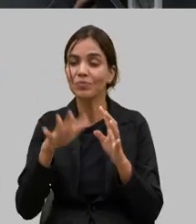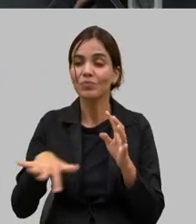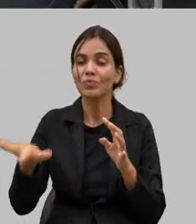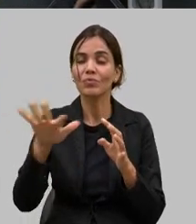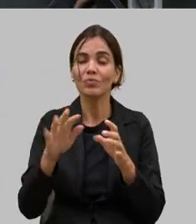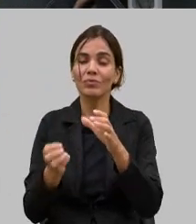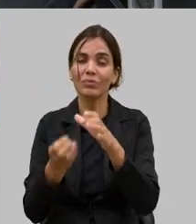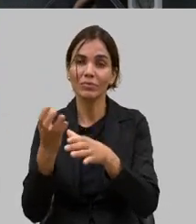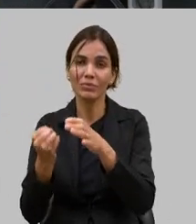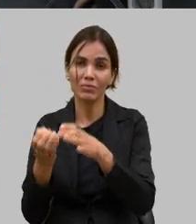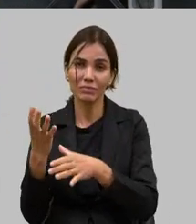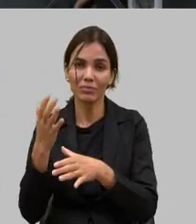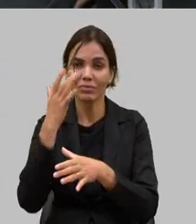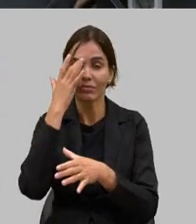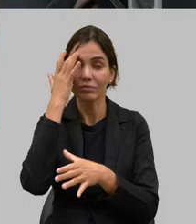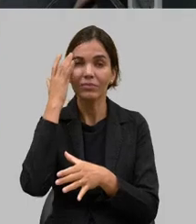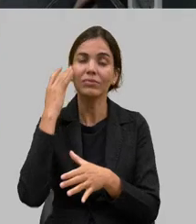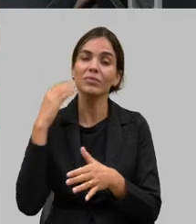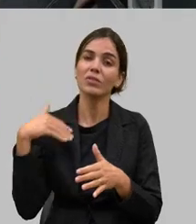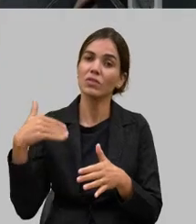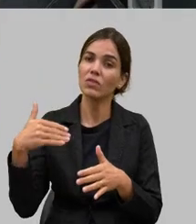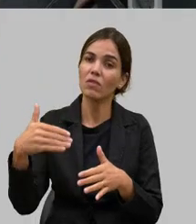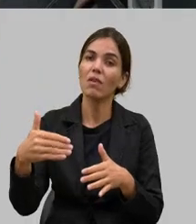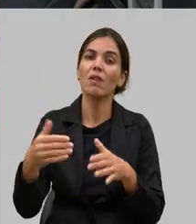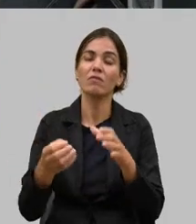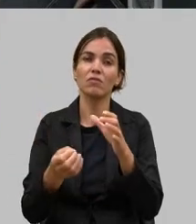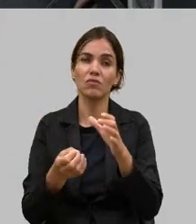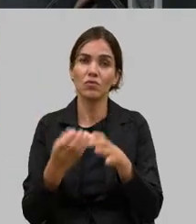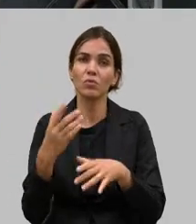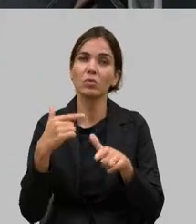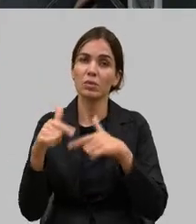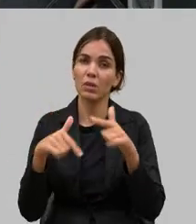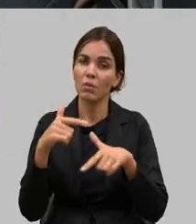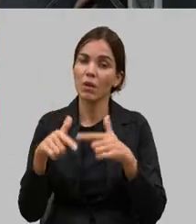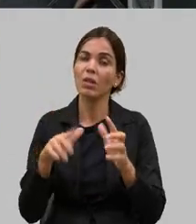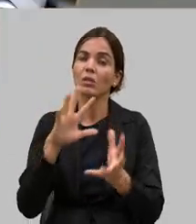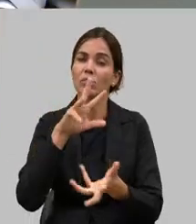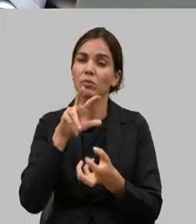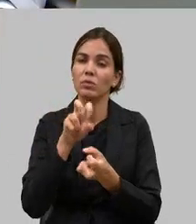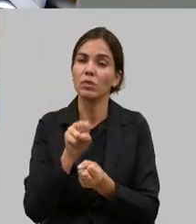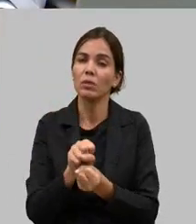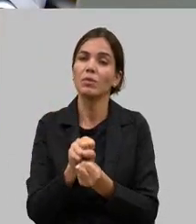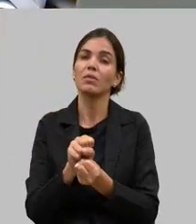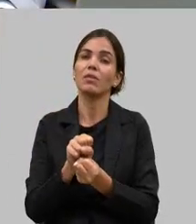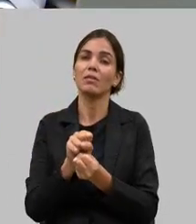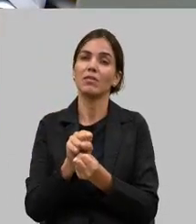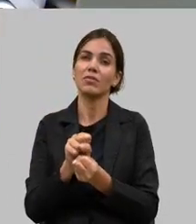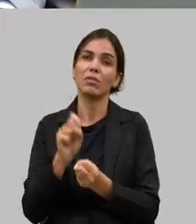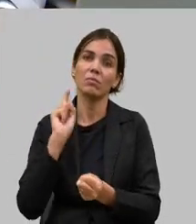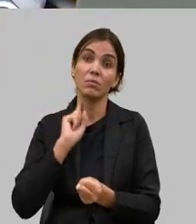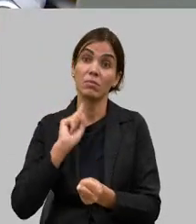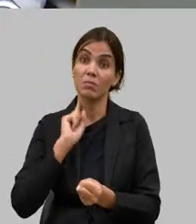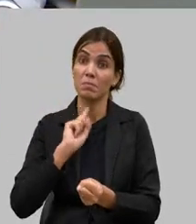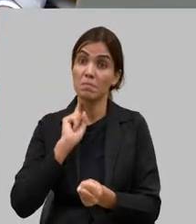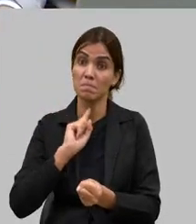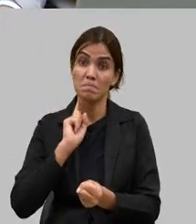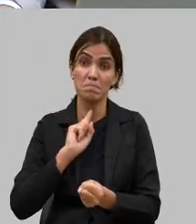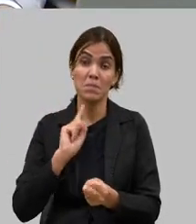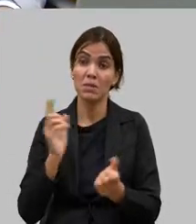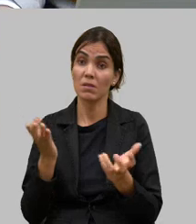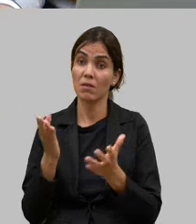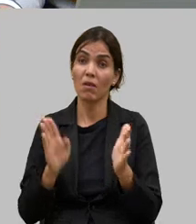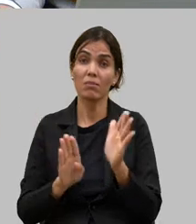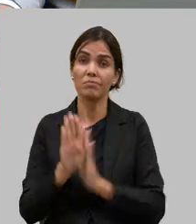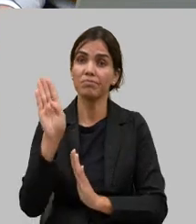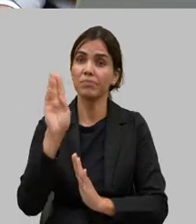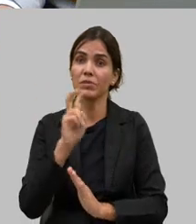isso já é superado e nós vamos colher fruto disso sim trabalhando com sustentabilidade Minas Gerais bateu recorde agora 57%